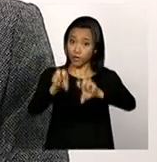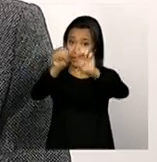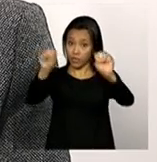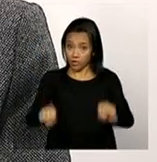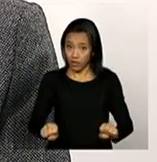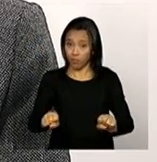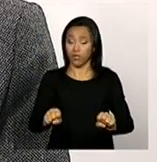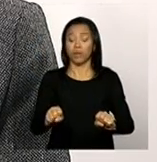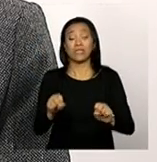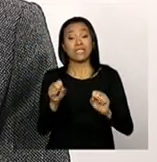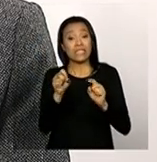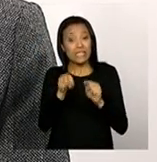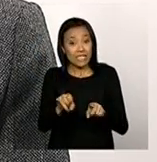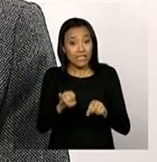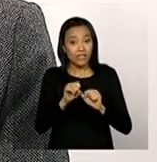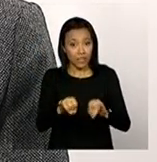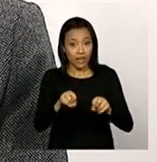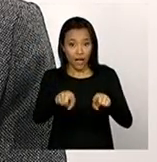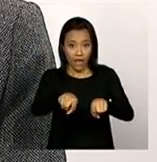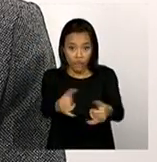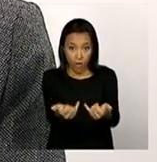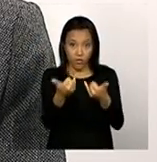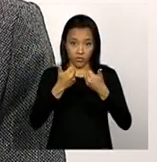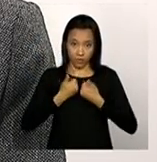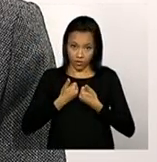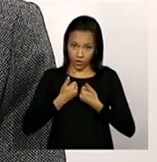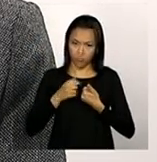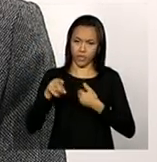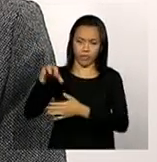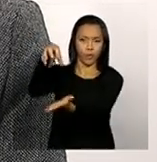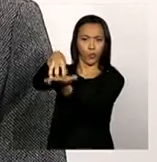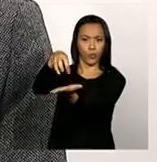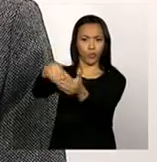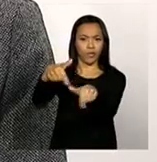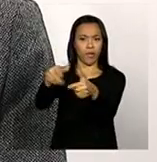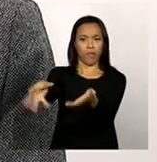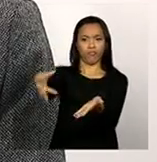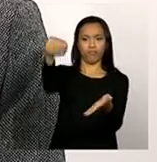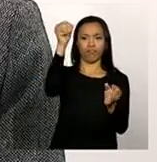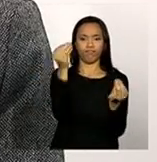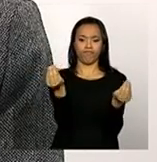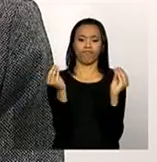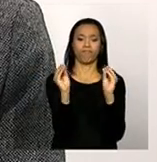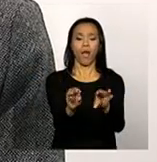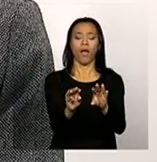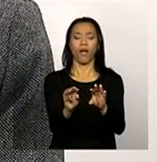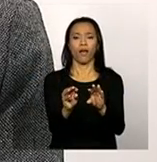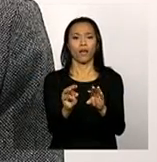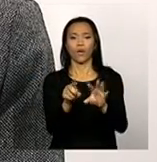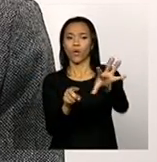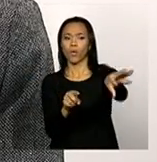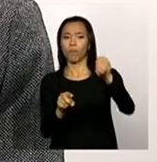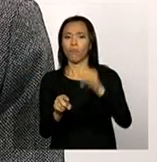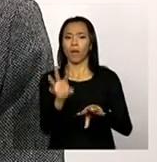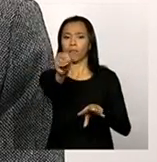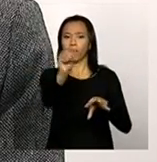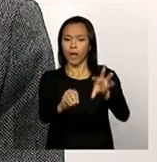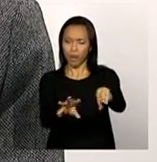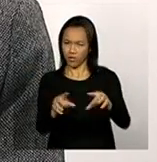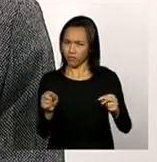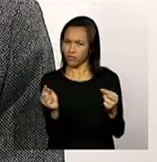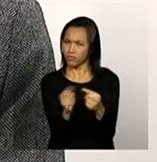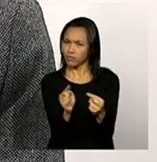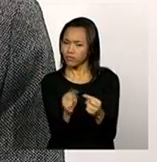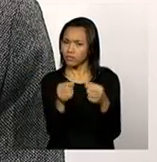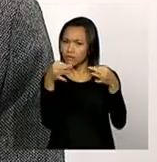se a informação que foi prestada por uma determinada unidade de serviço, se ela realmente está correta,